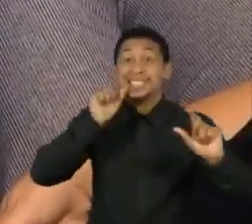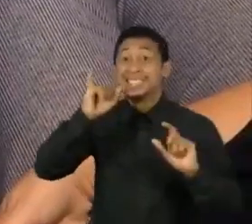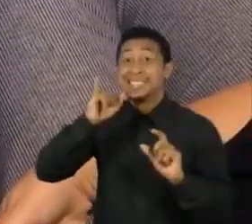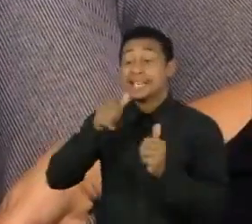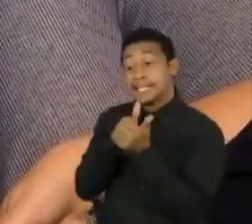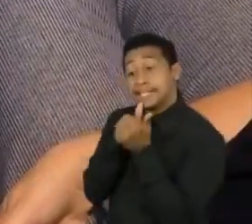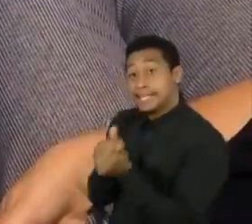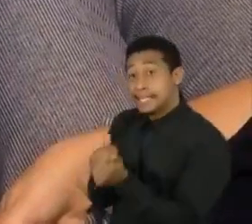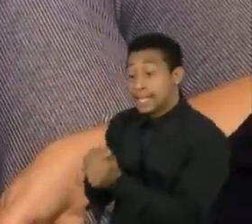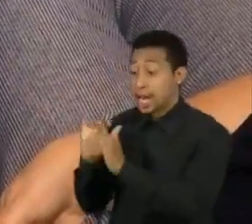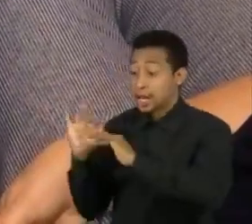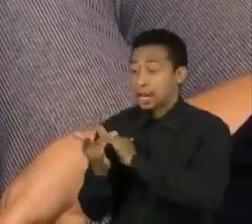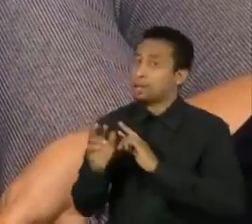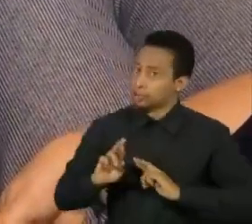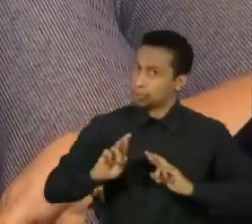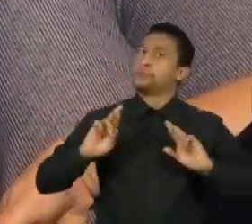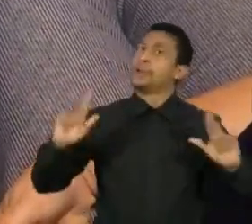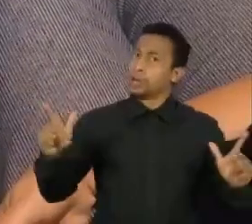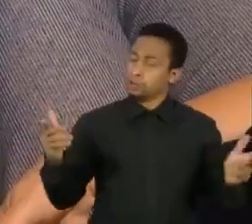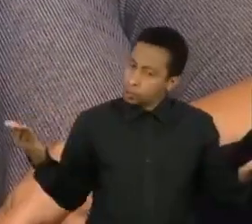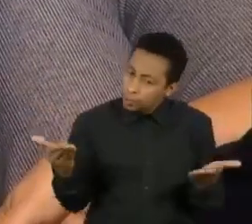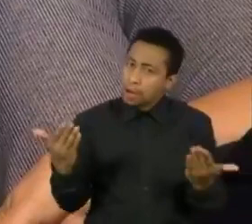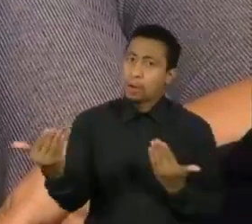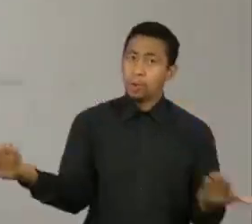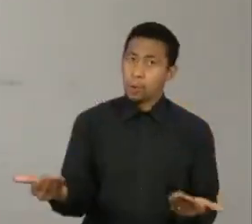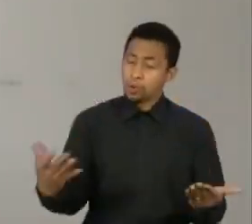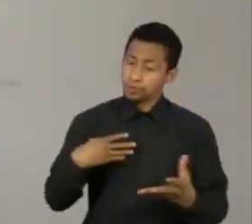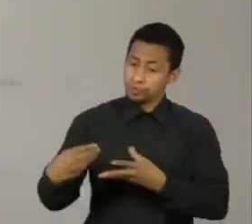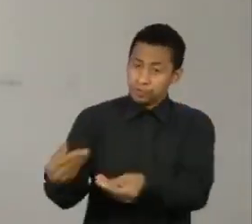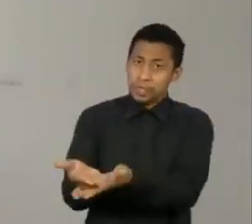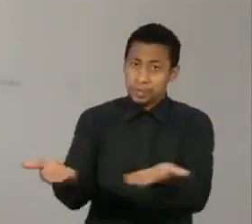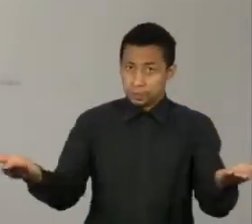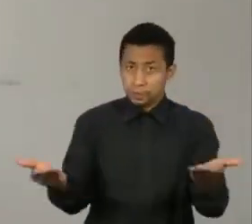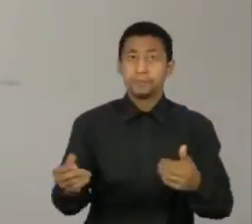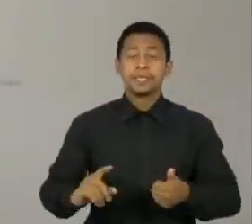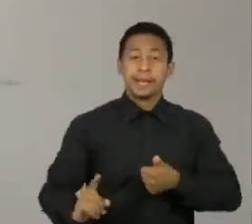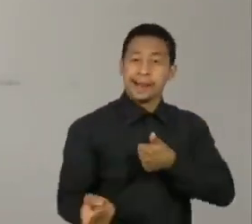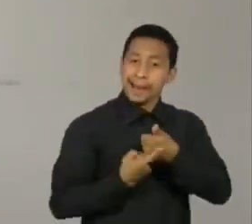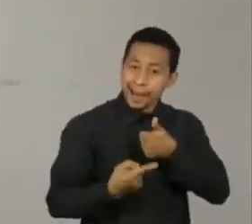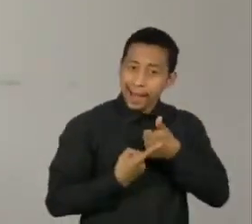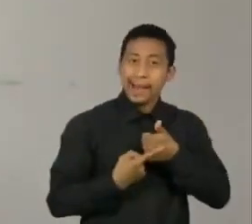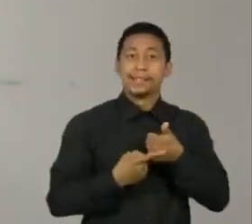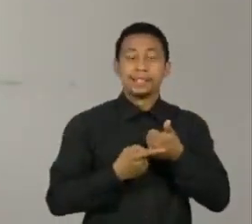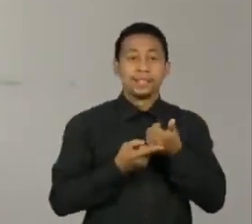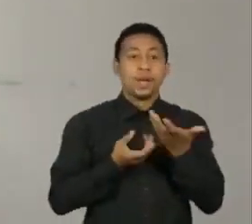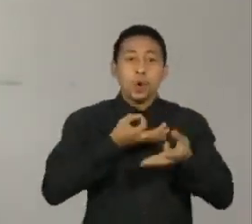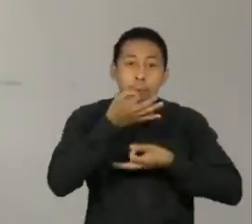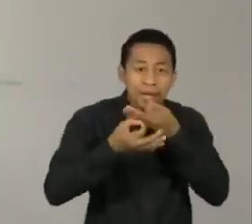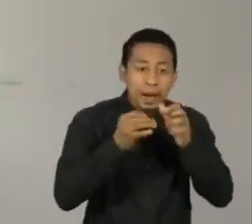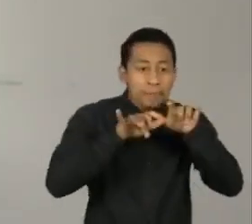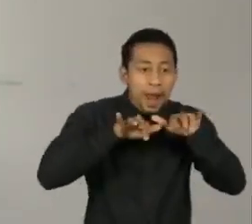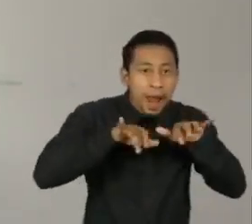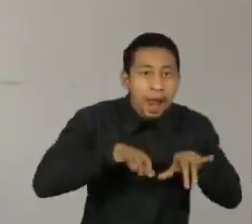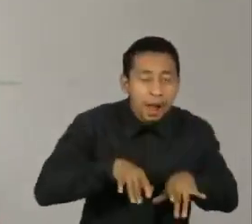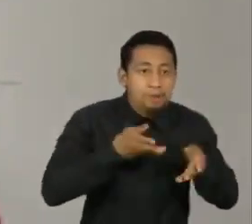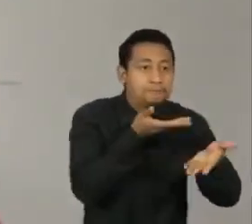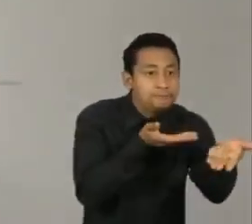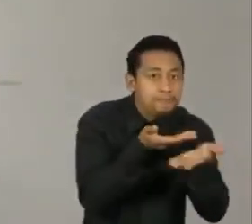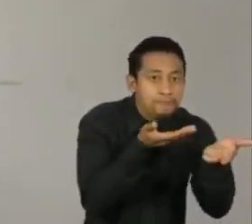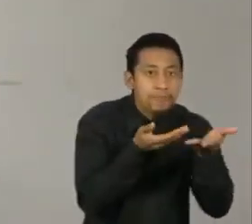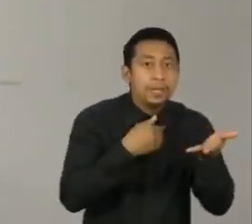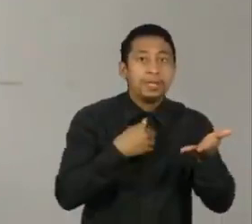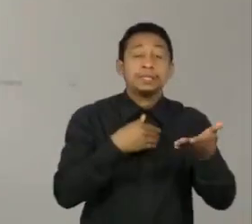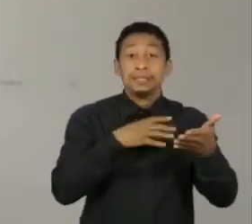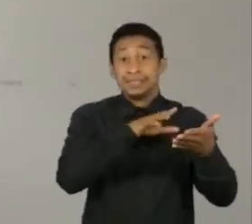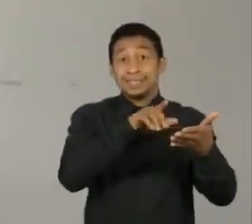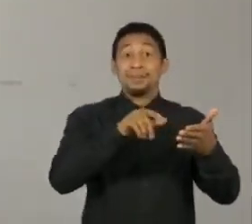seguir ídolos na internet, como fazem hoje os filhos. Então você dá um like, você curte, você cresce nessa lógica, com essa